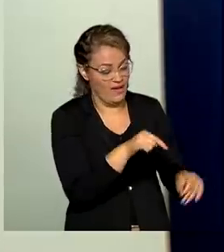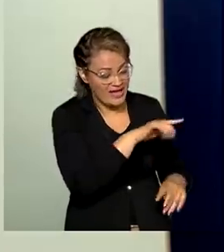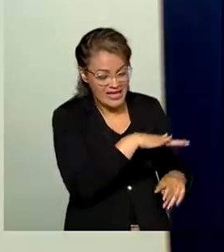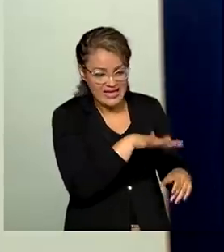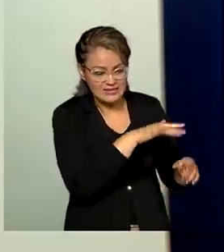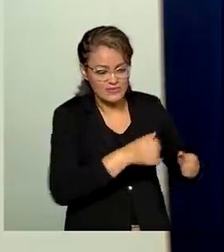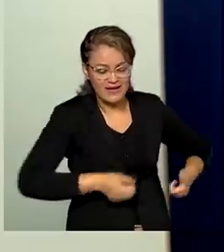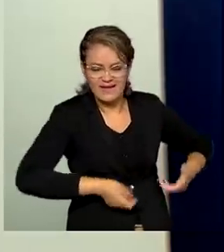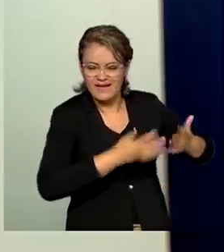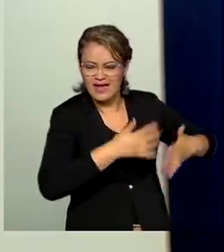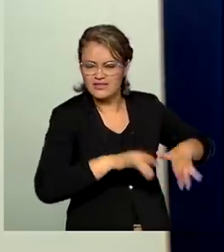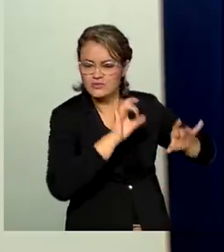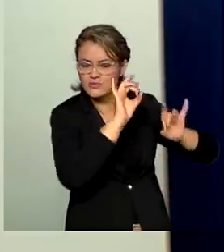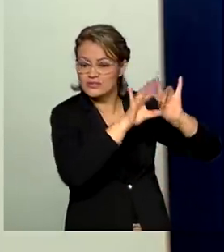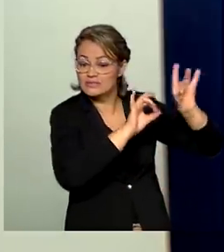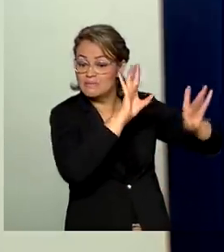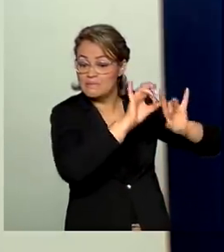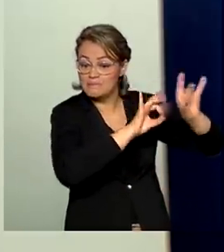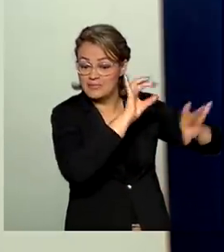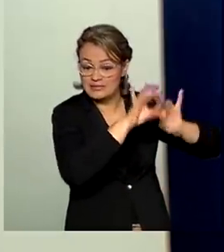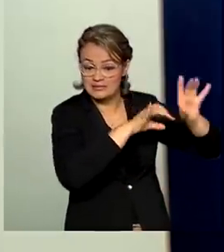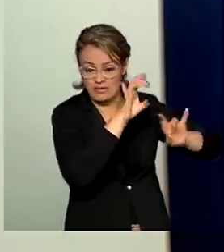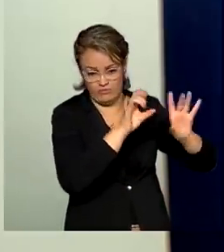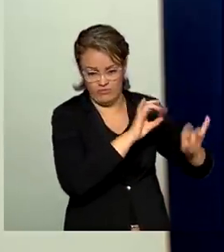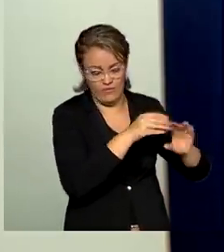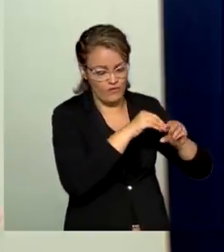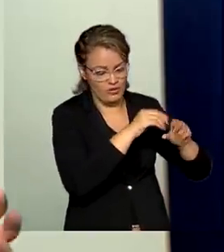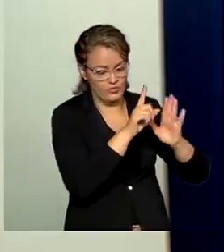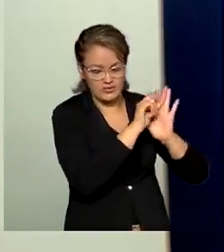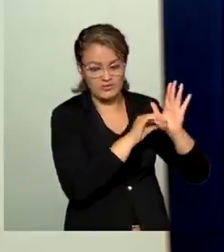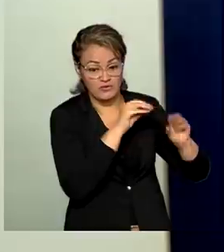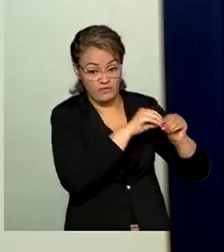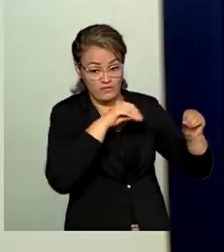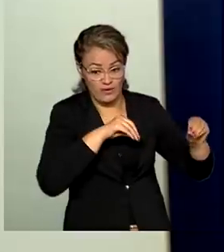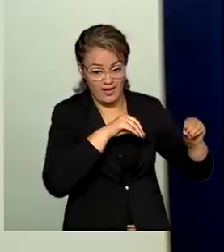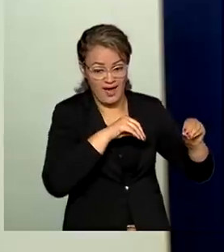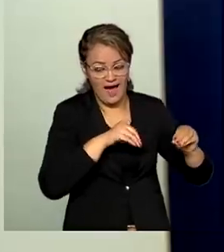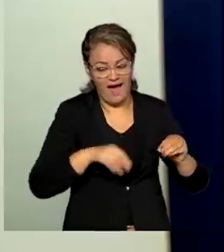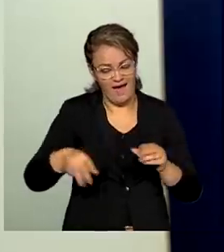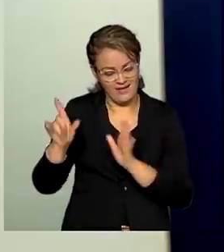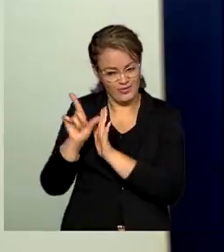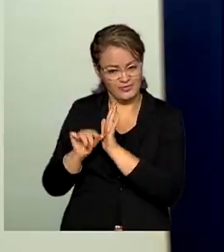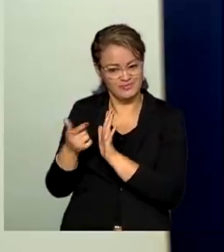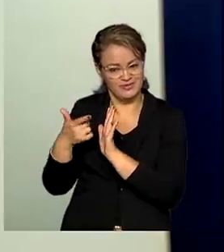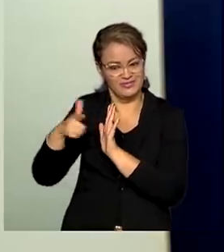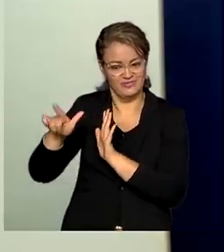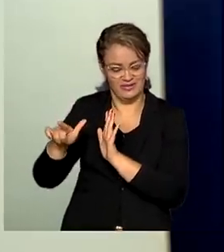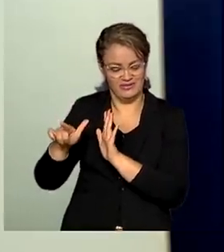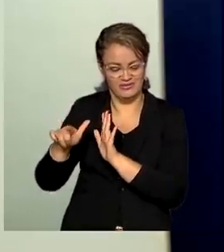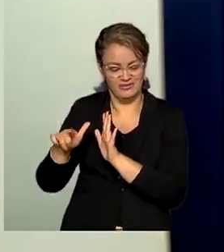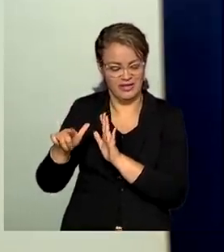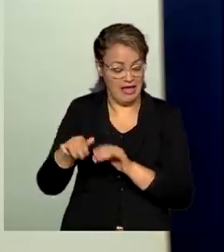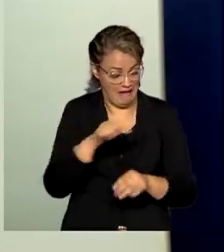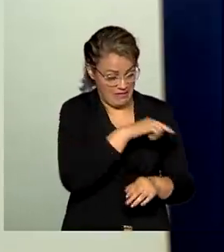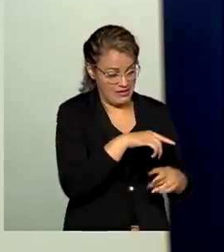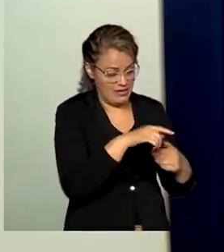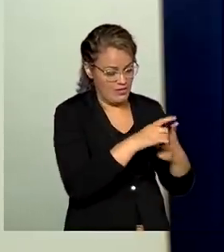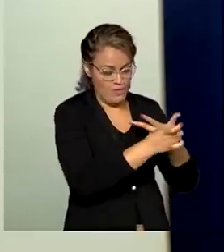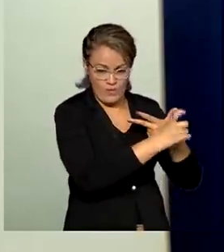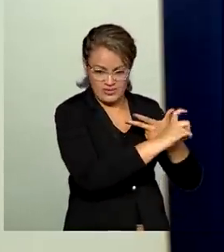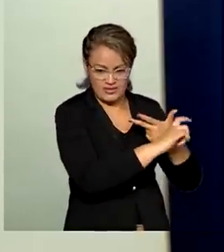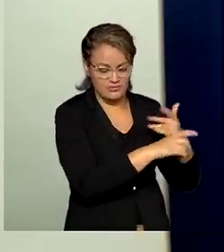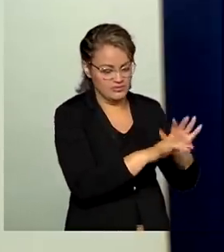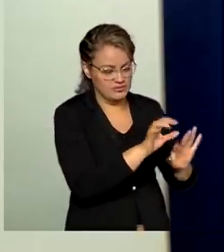gastos extra-orçamentários, o que dá uma grande margem de manobra ao Poder Executivo. E,